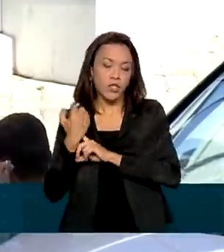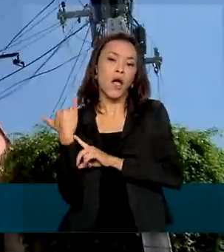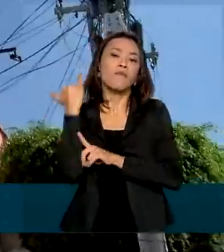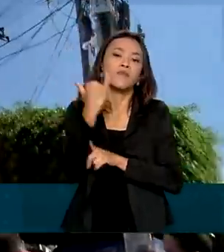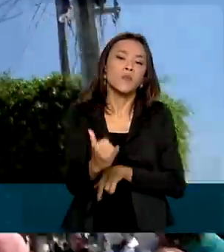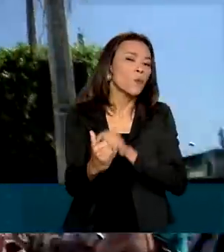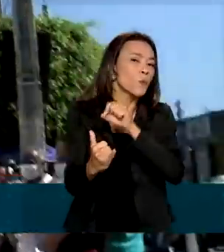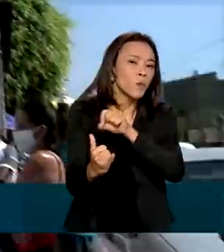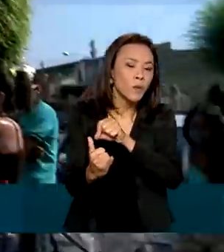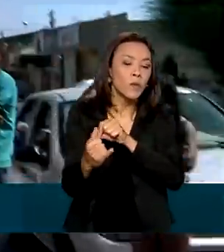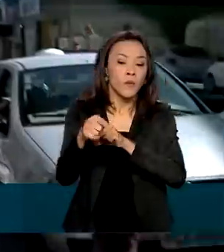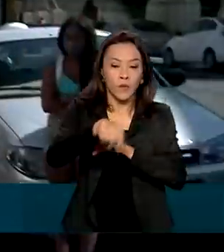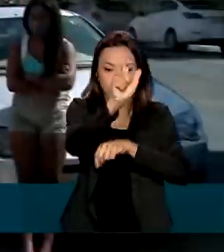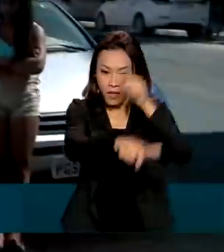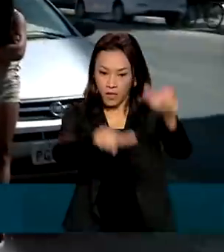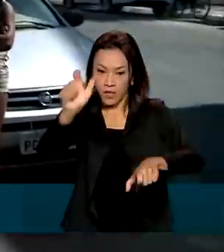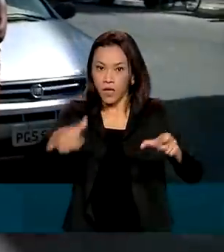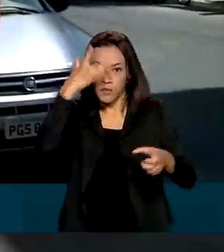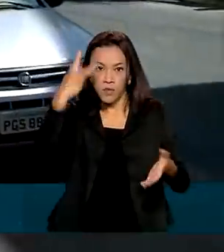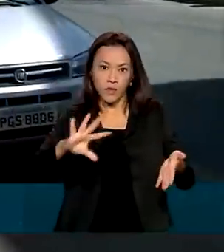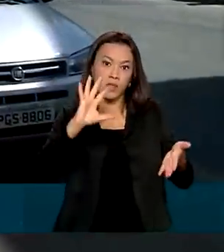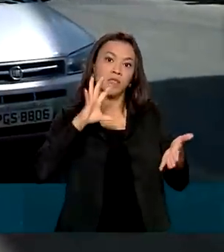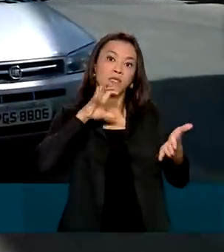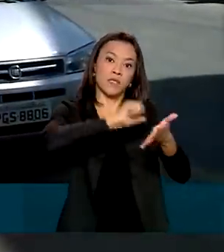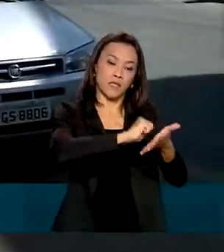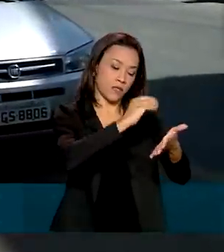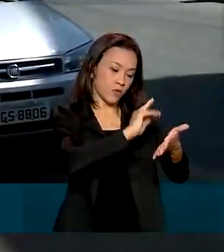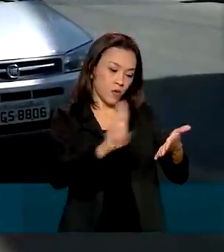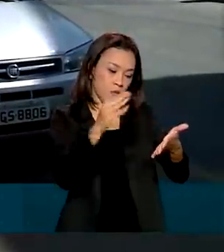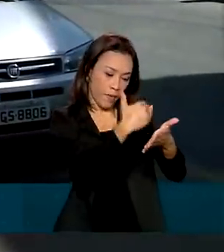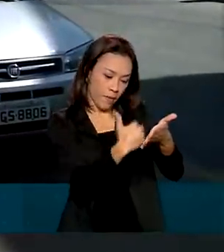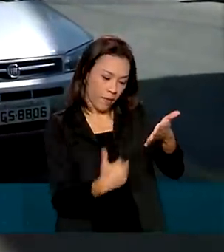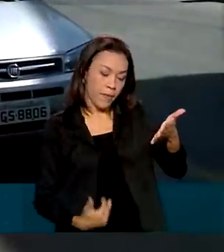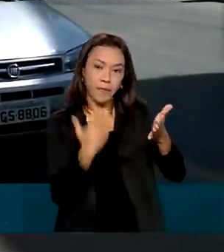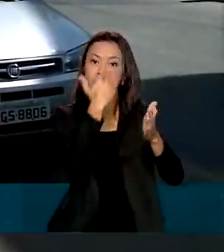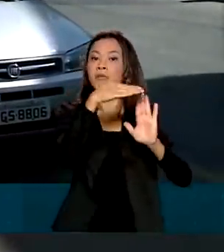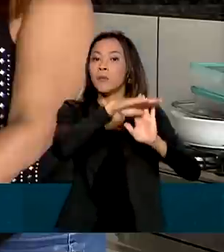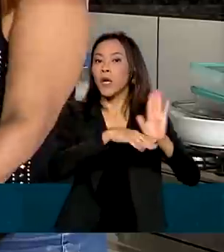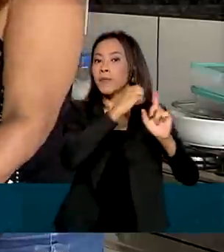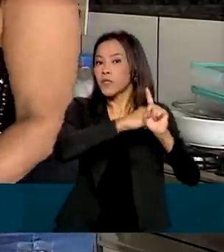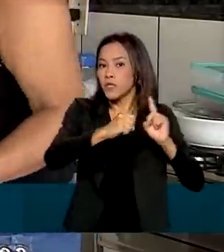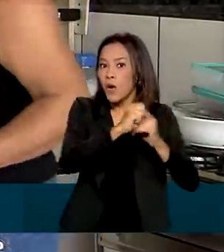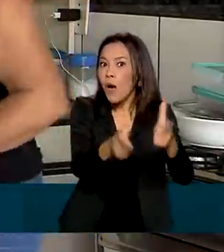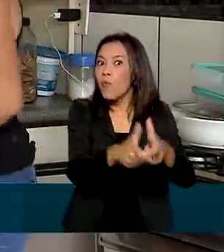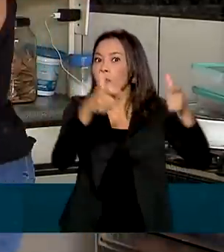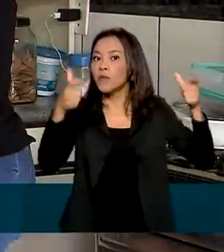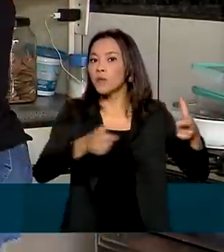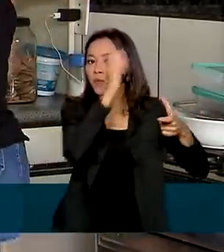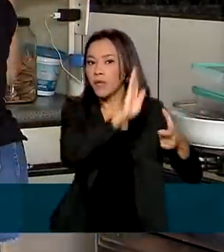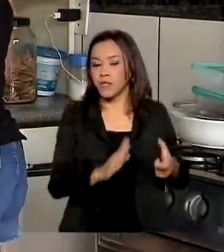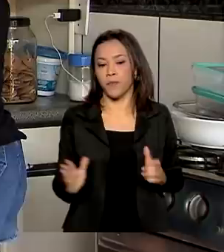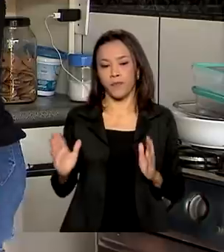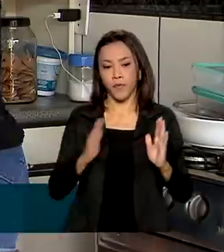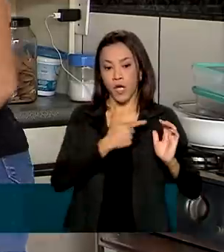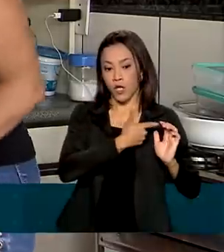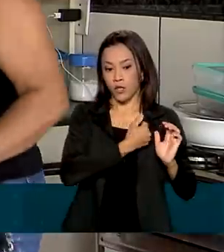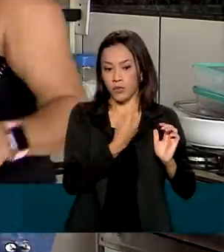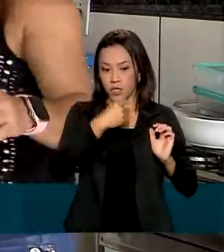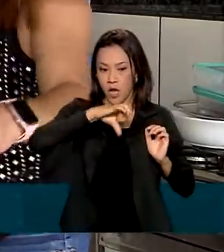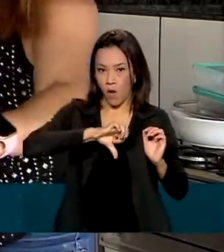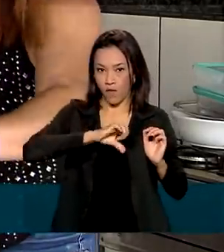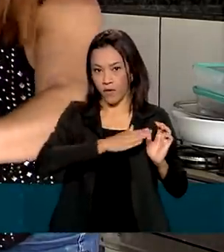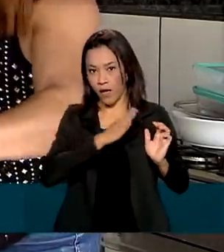o índice de beneficiários inscritos em programas sociais aumentou no país. Entre 2019 e 2020,